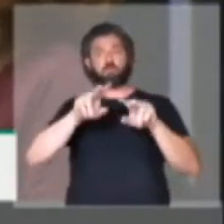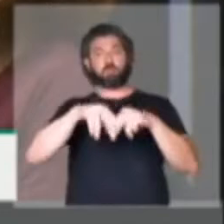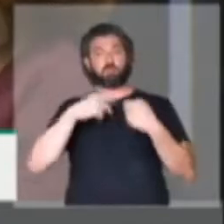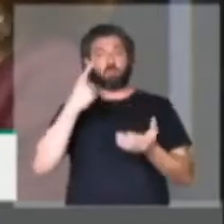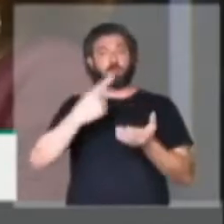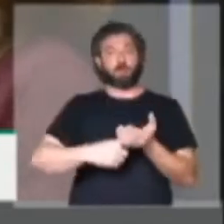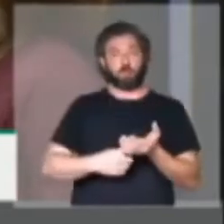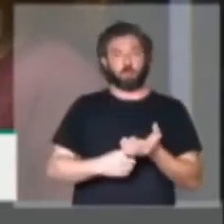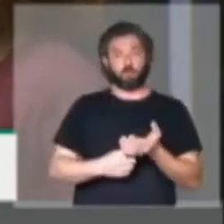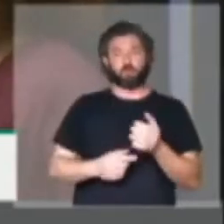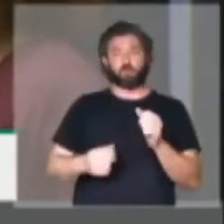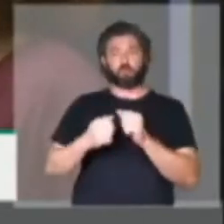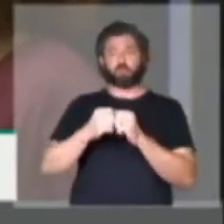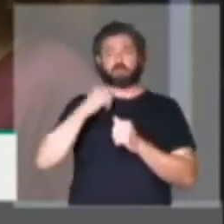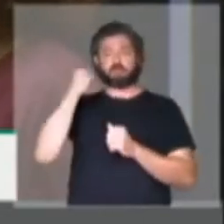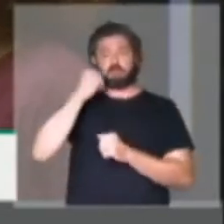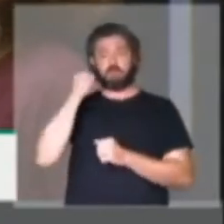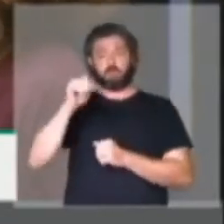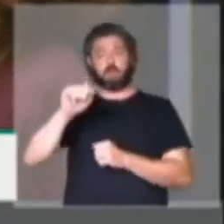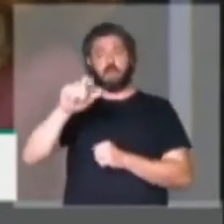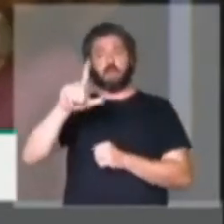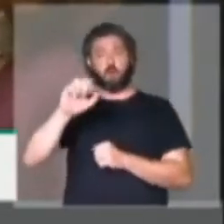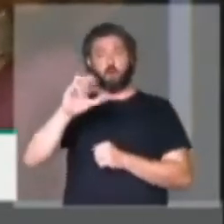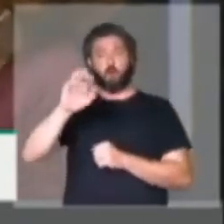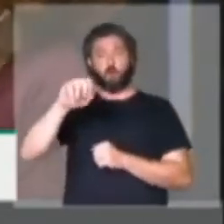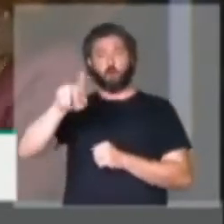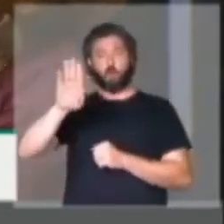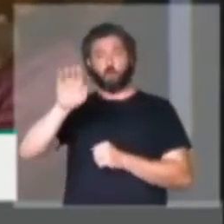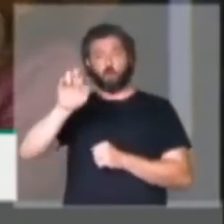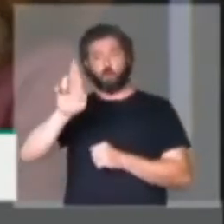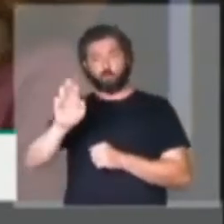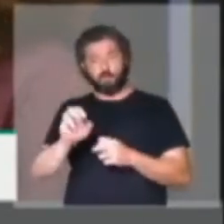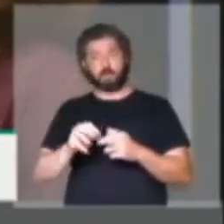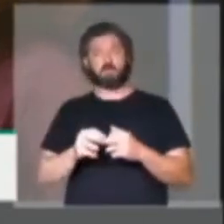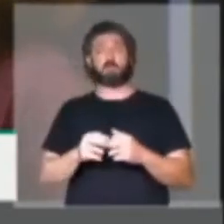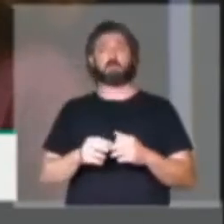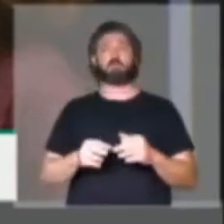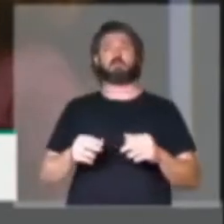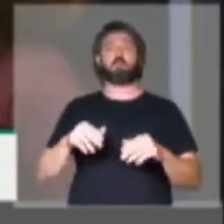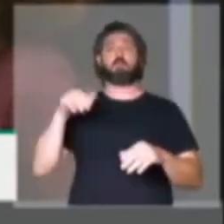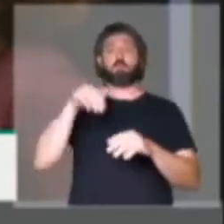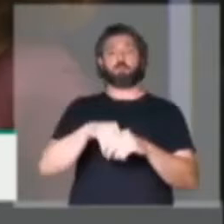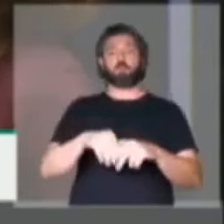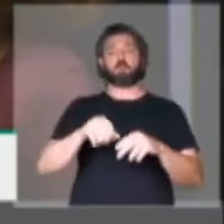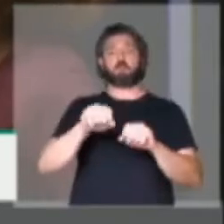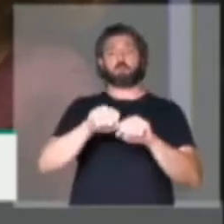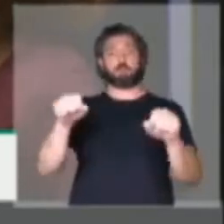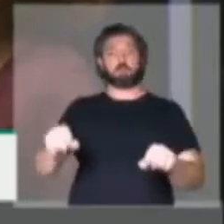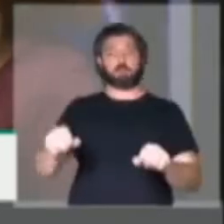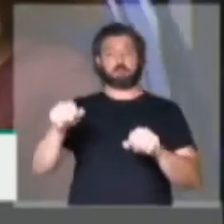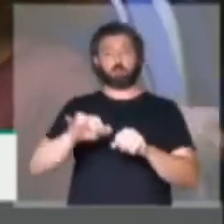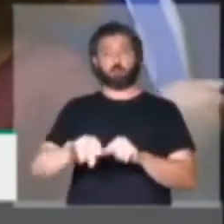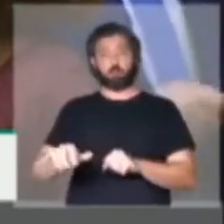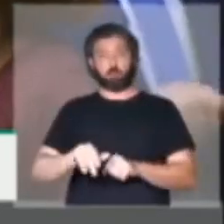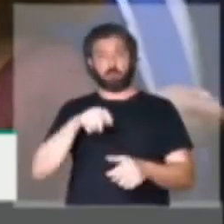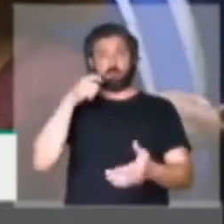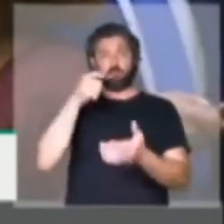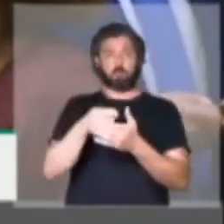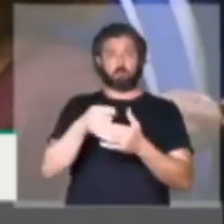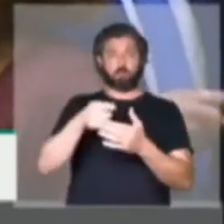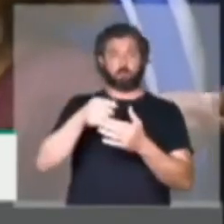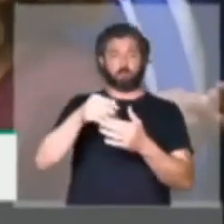a um acordo com o senador Davi Alcolumbre para a votação nominal dessa lei aqui no painel